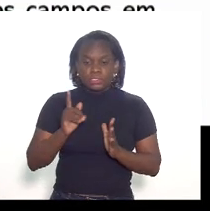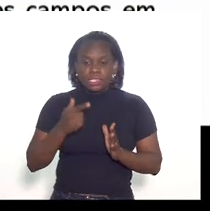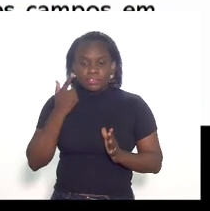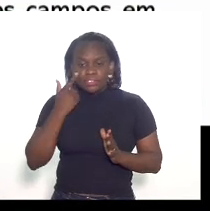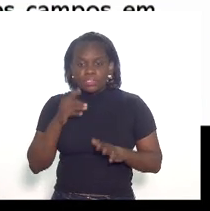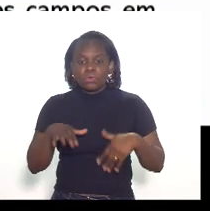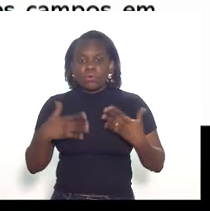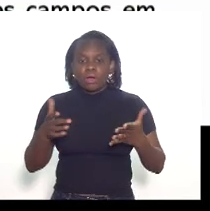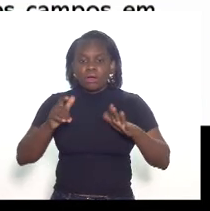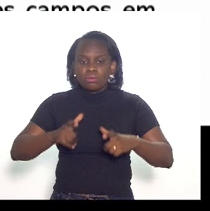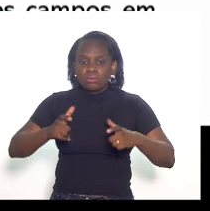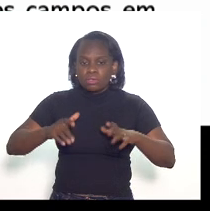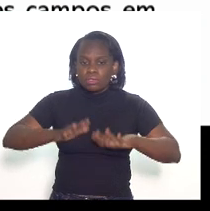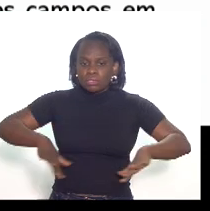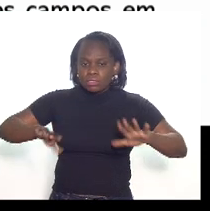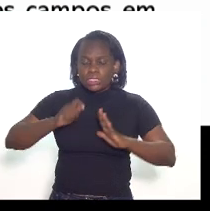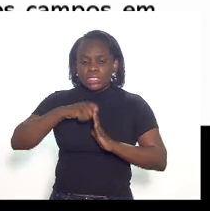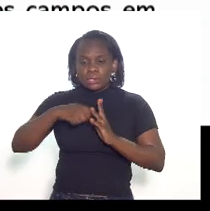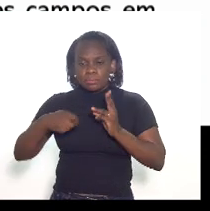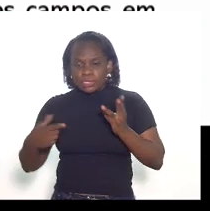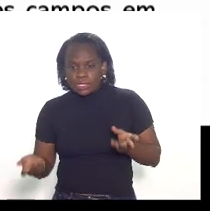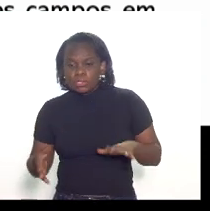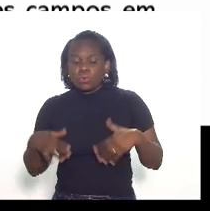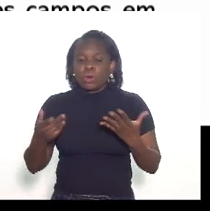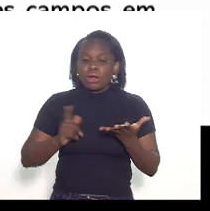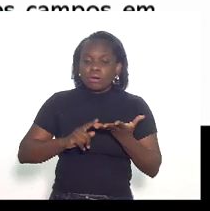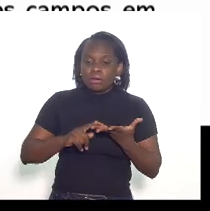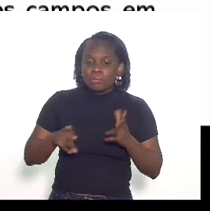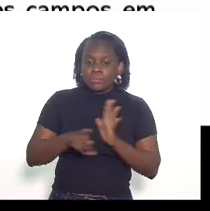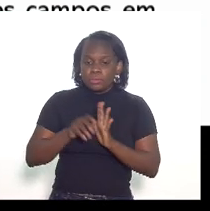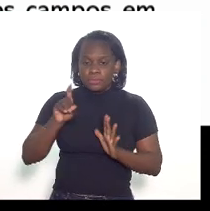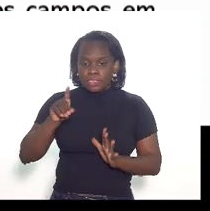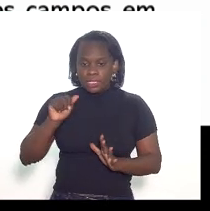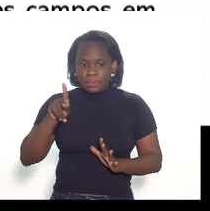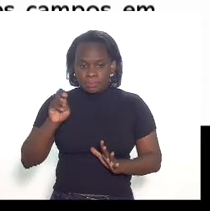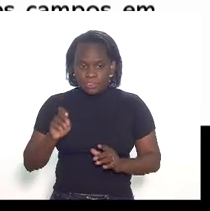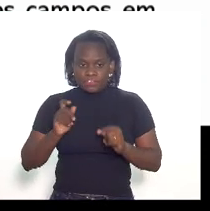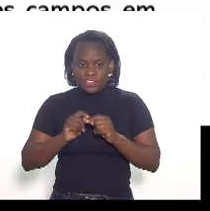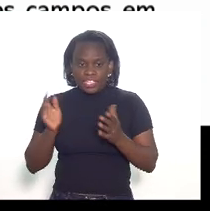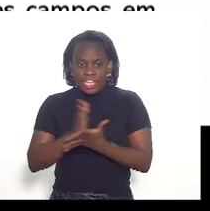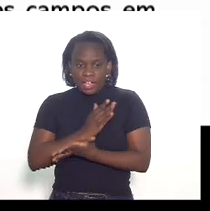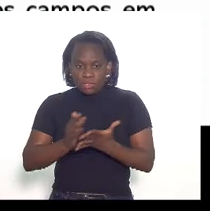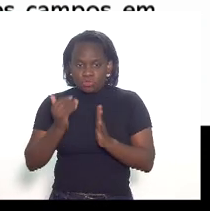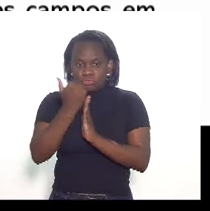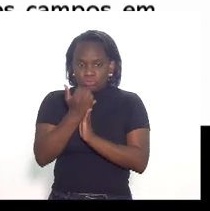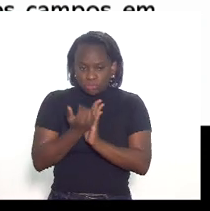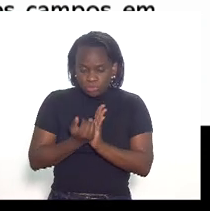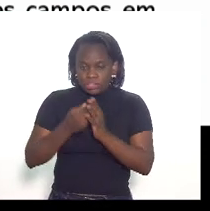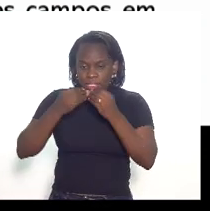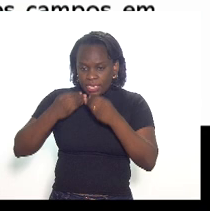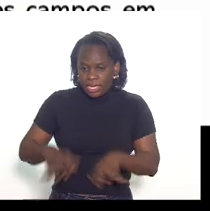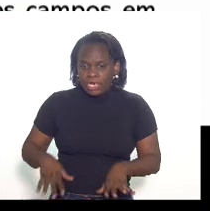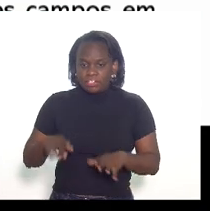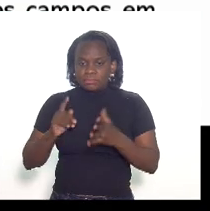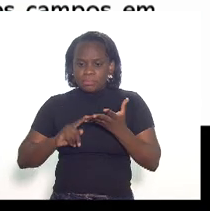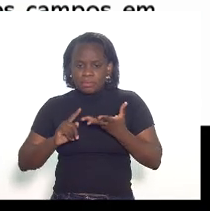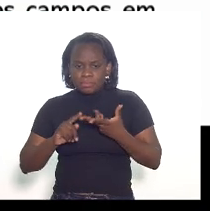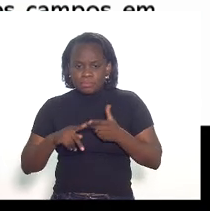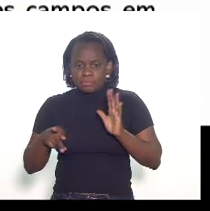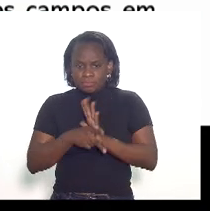qual campo em qual trimestre em qual item do DAP foram realizadas algumas as deduções de alguns gastos